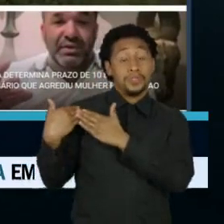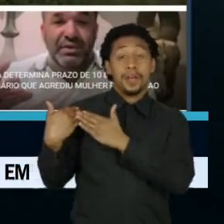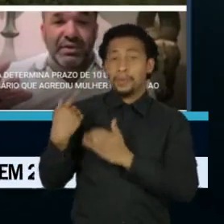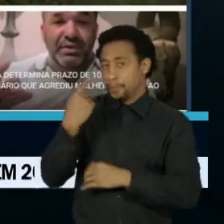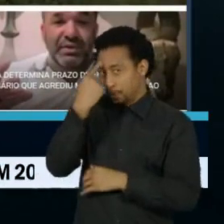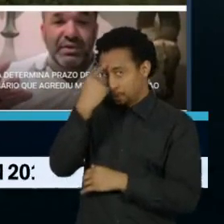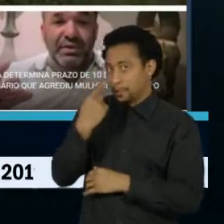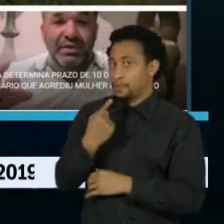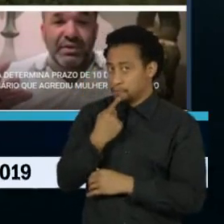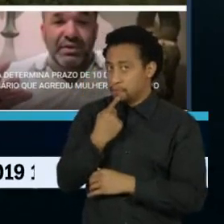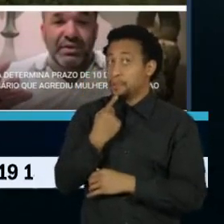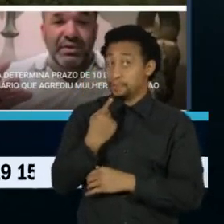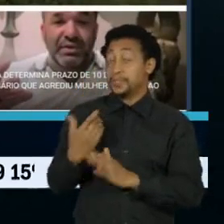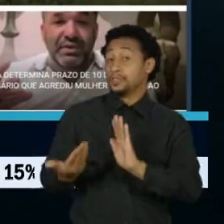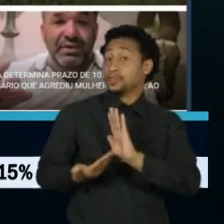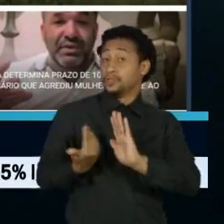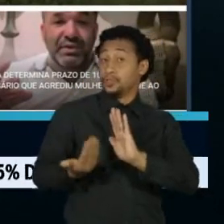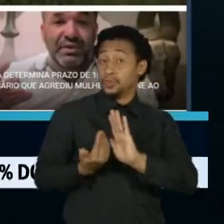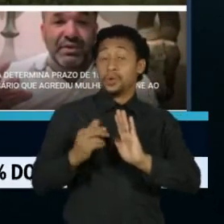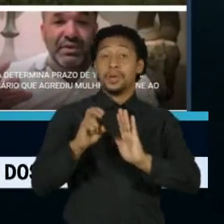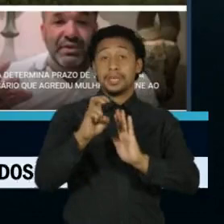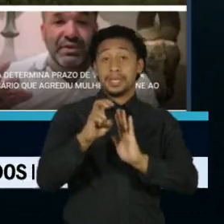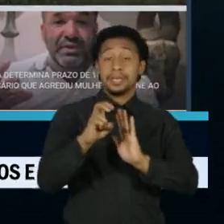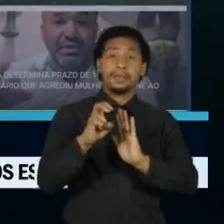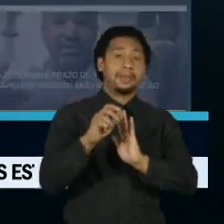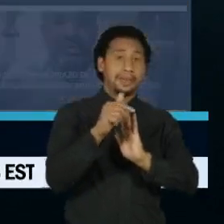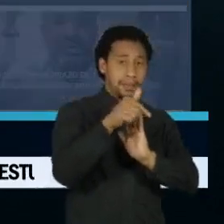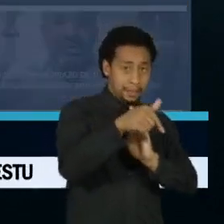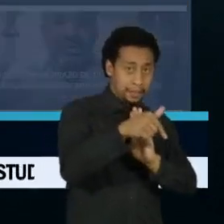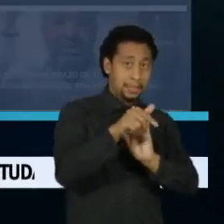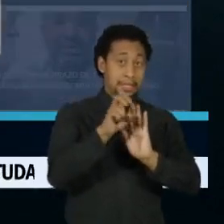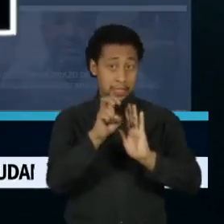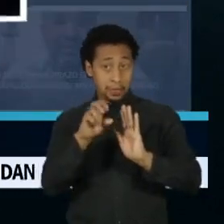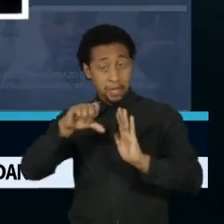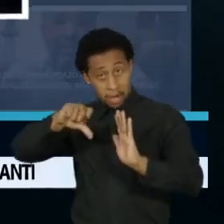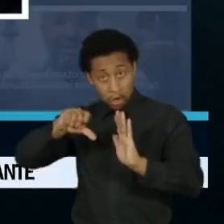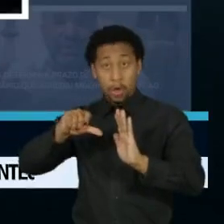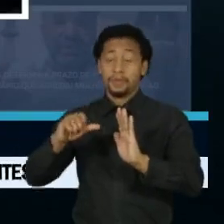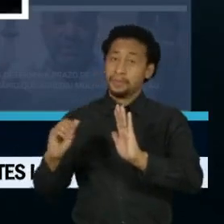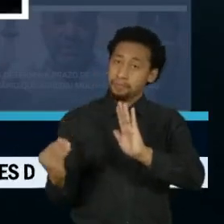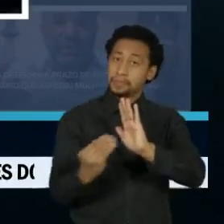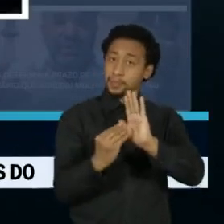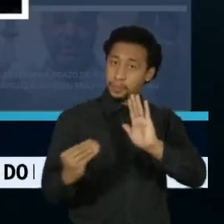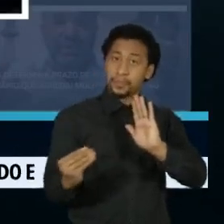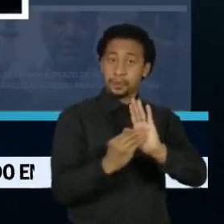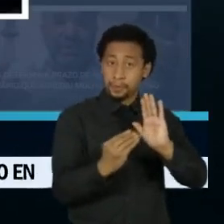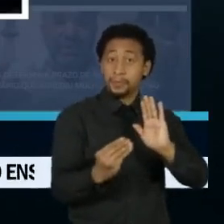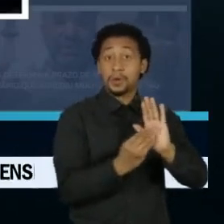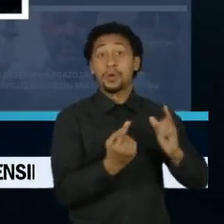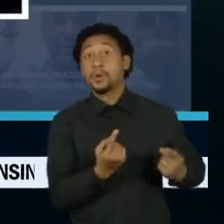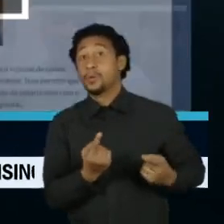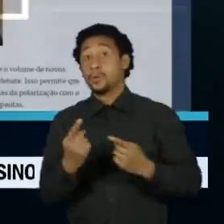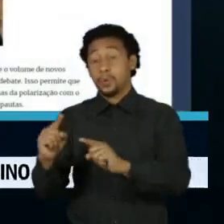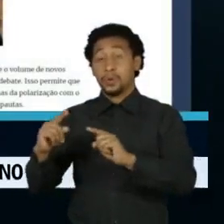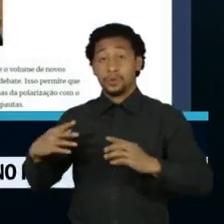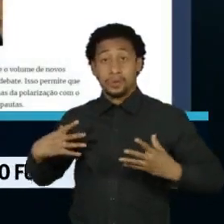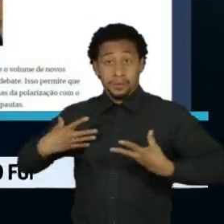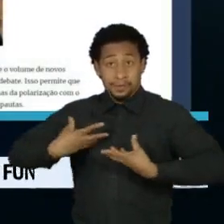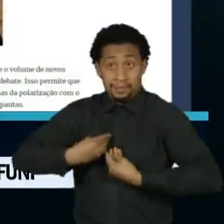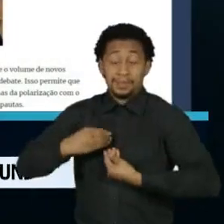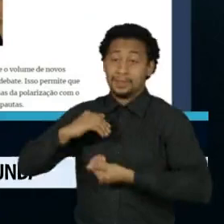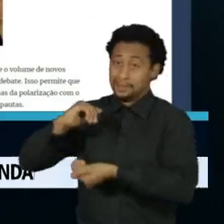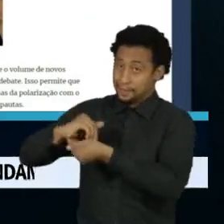tiraram mais de 750 publicações que tinham, por exemplo, ataques aos ministros do STF.